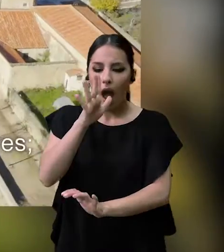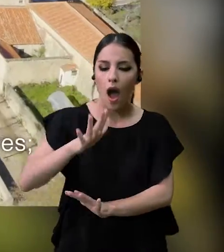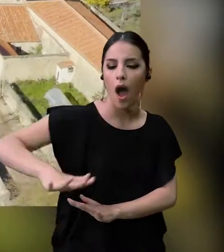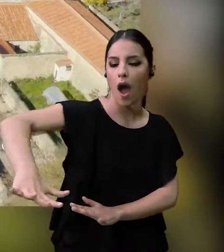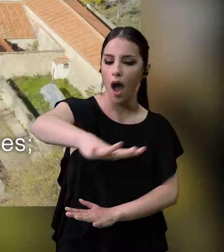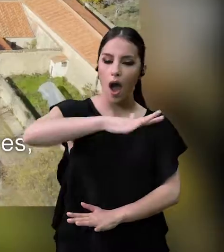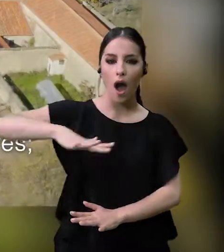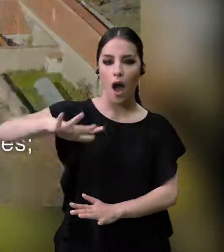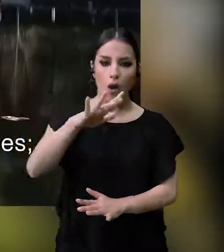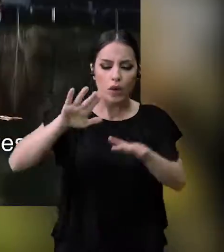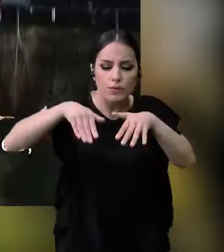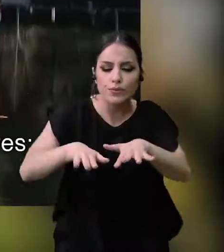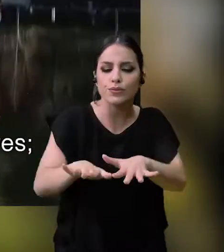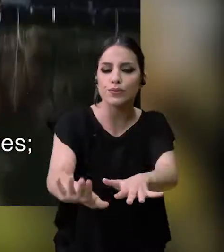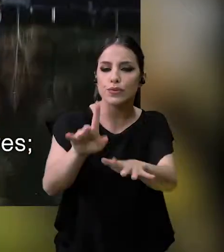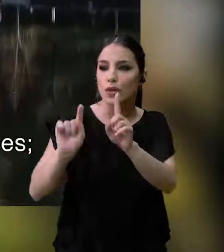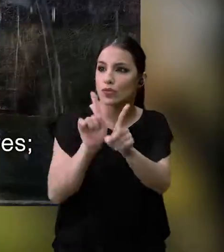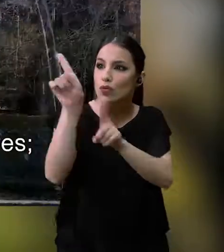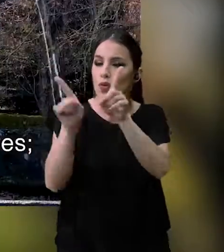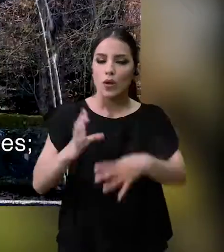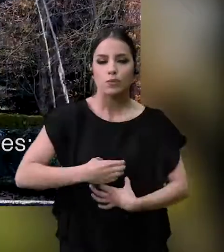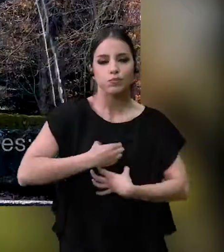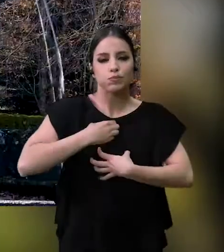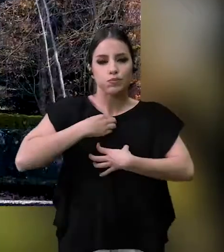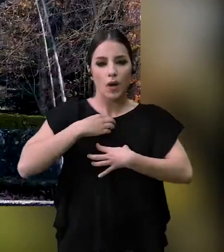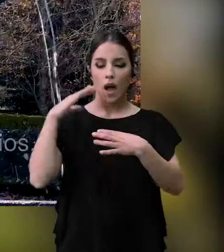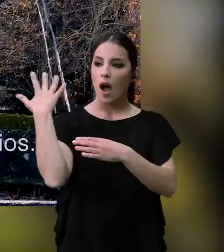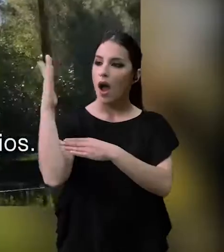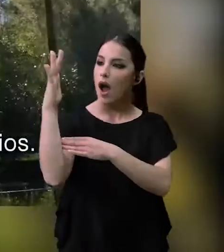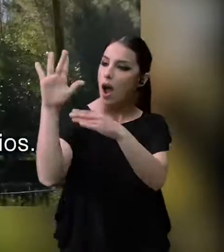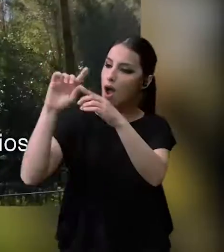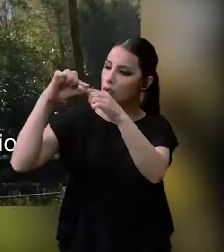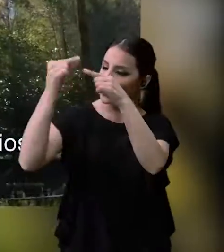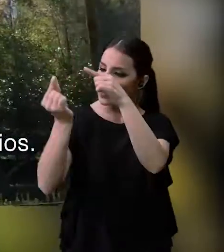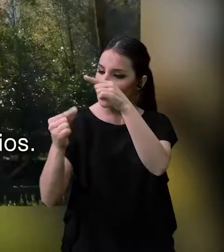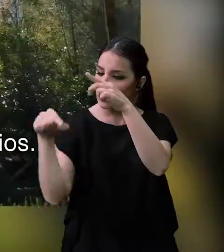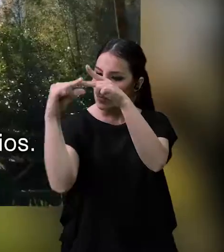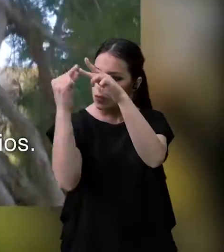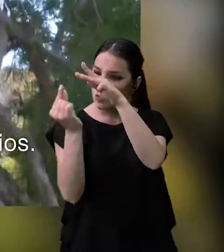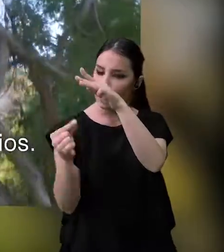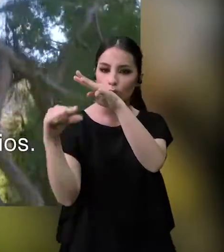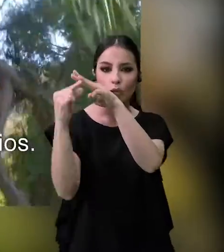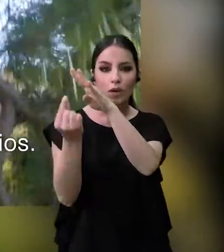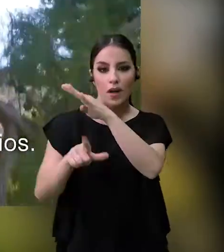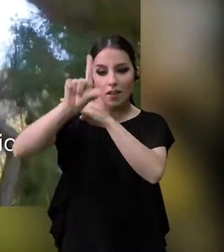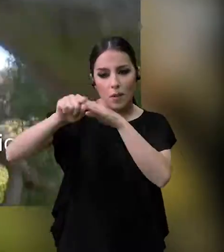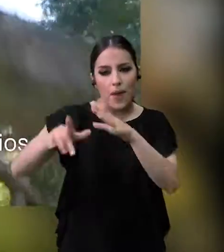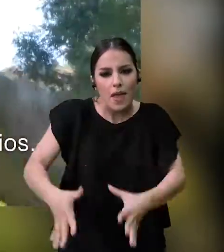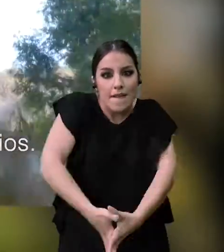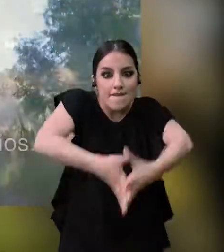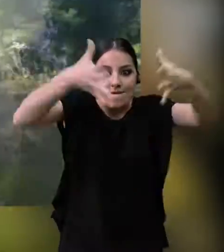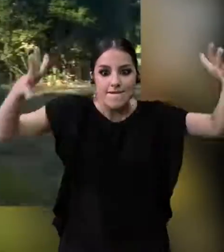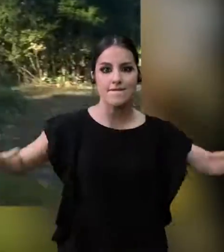Sentir o murmúrio da água junto a fontes espetaculares Passear entre salgueiros, secóias e